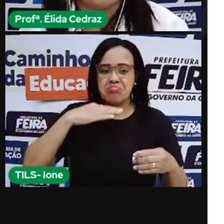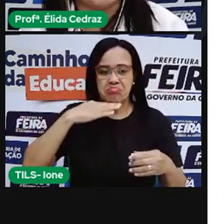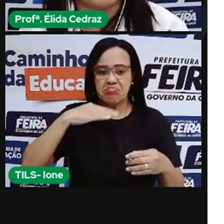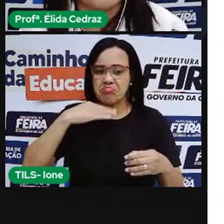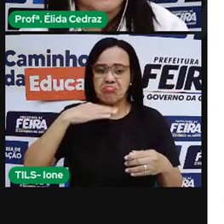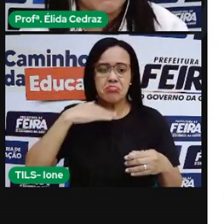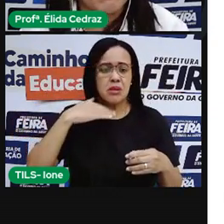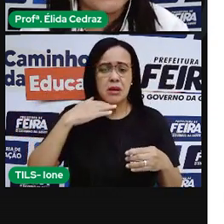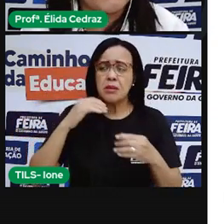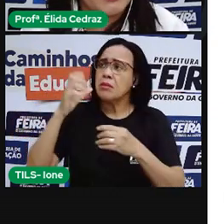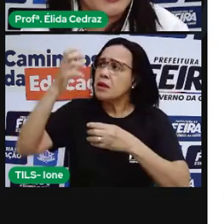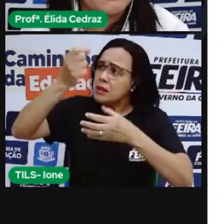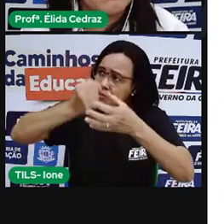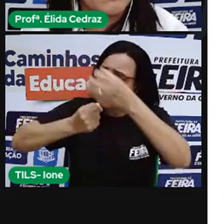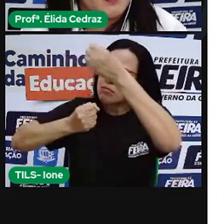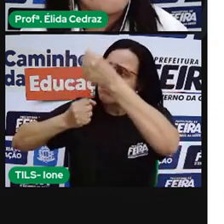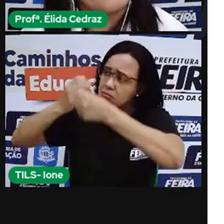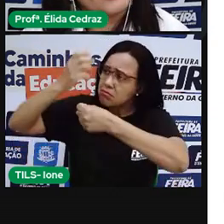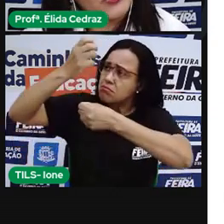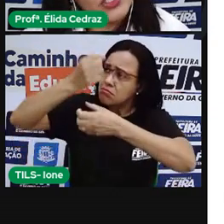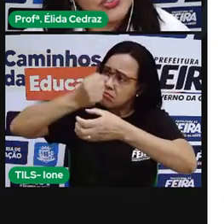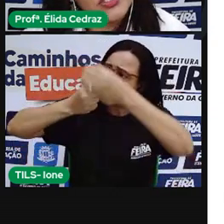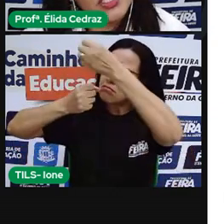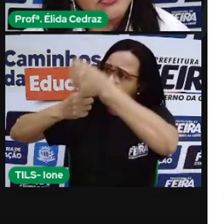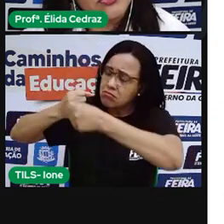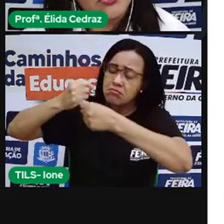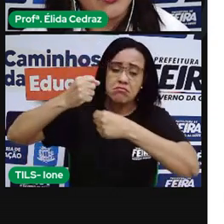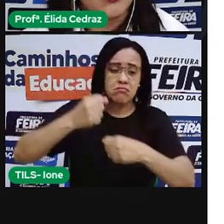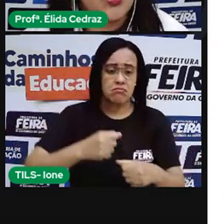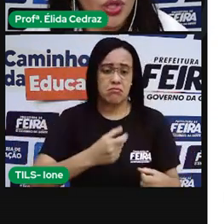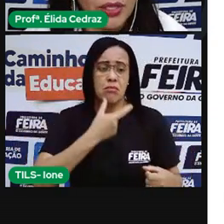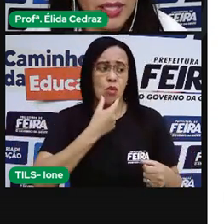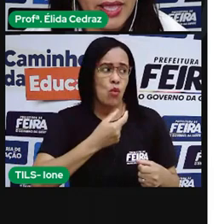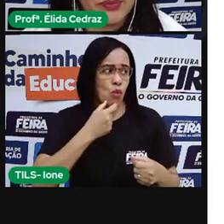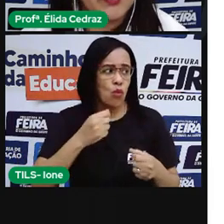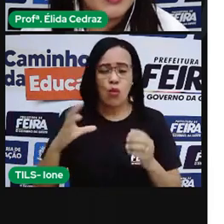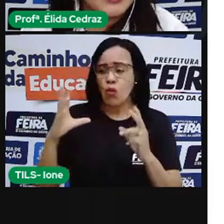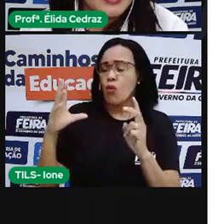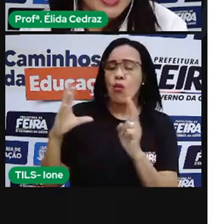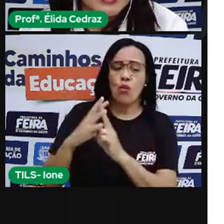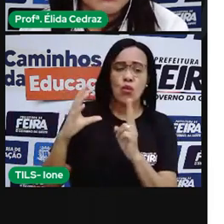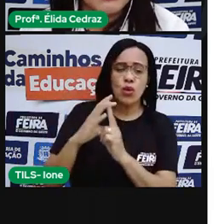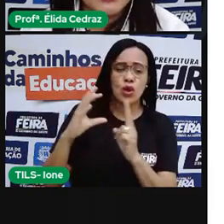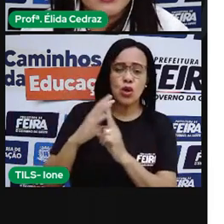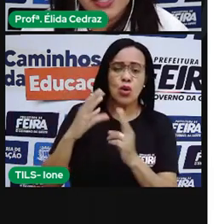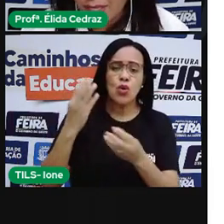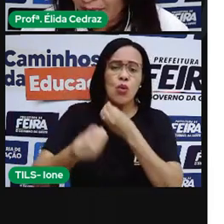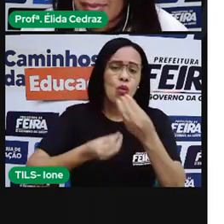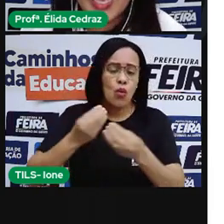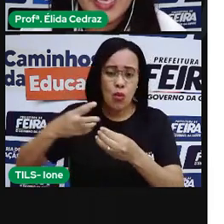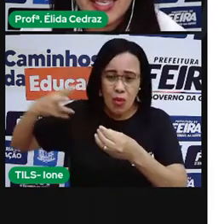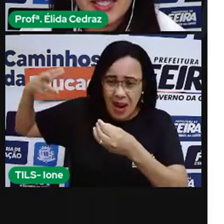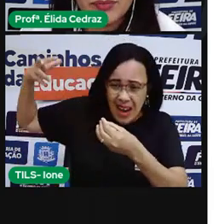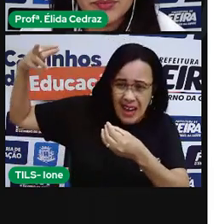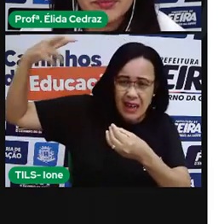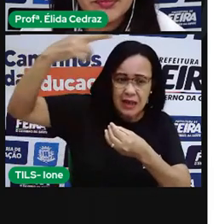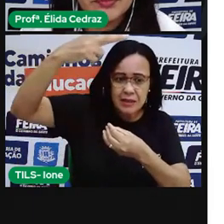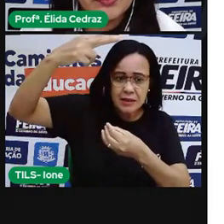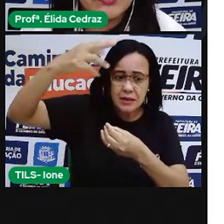subir no cipó também. Mas os indiozinhos o cortaram e as mães caíram.